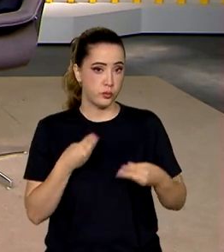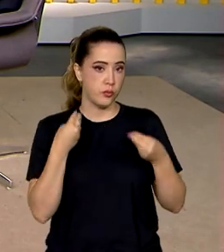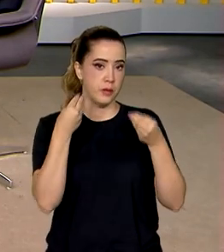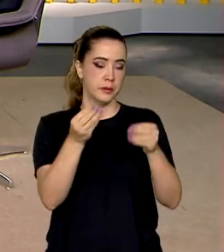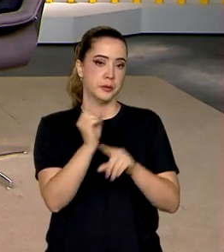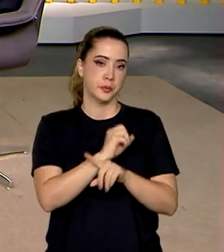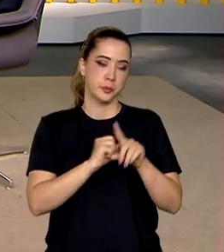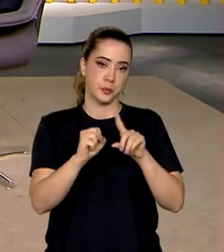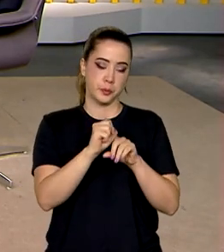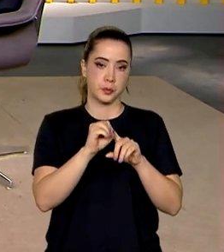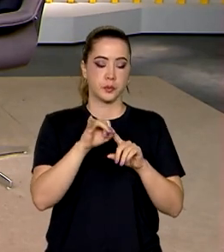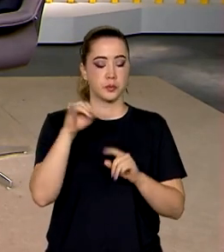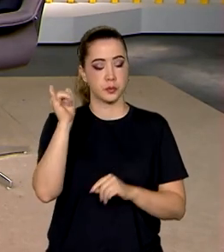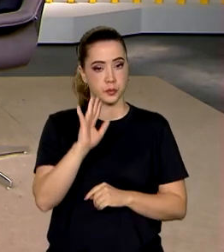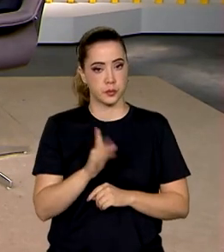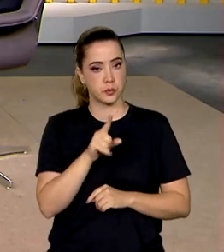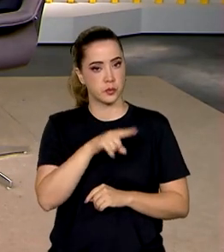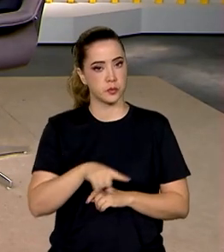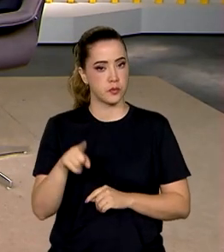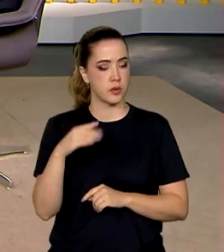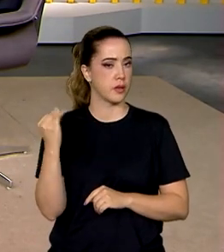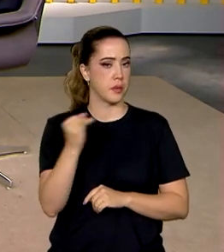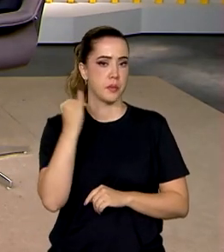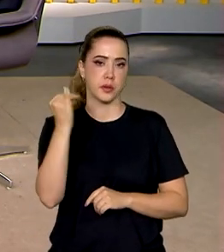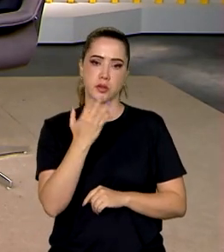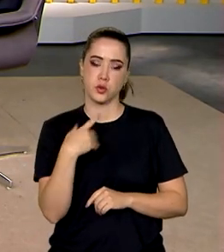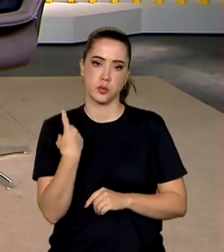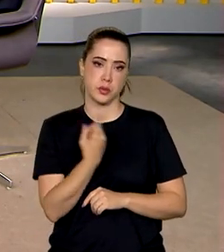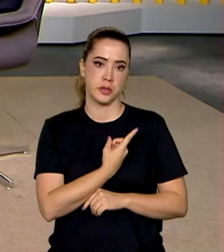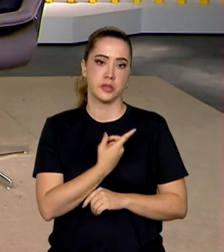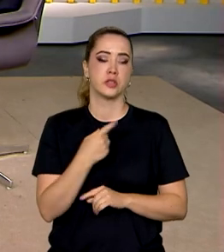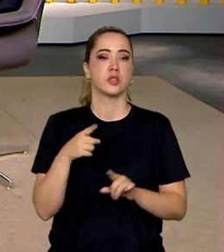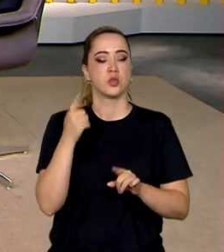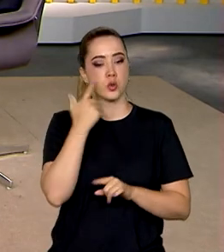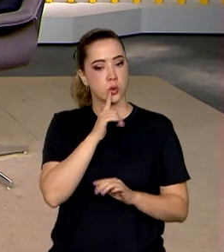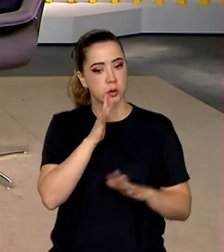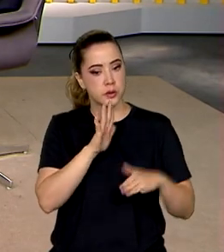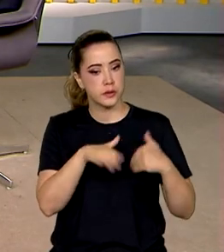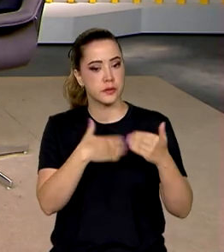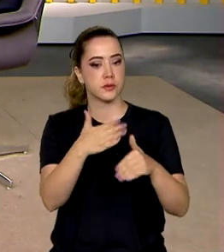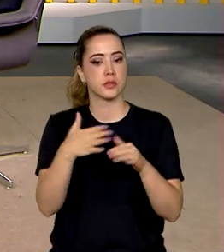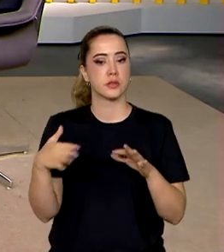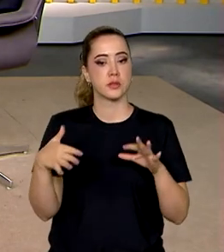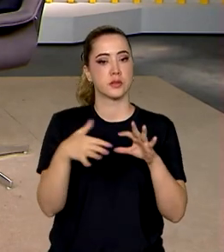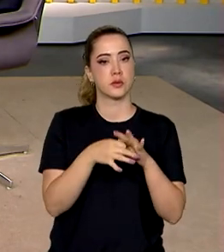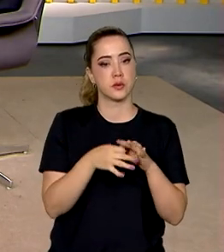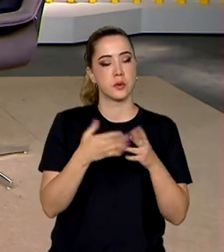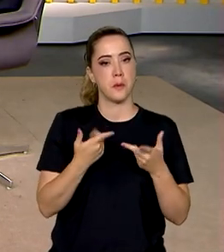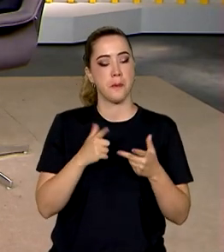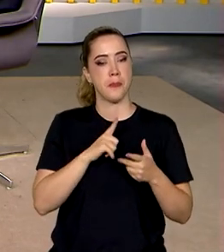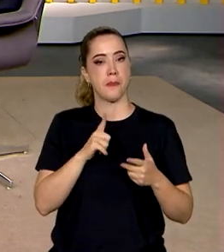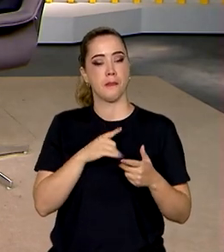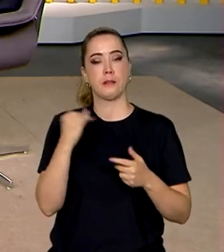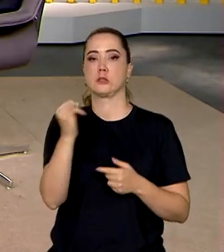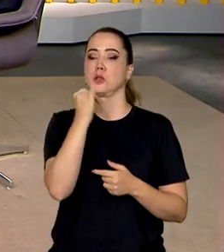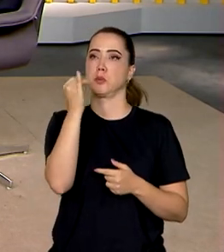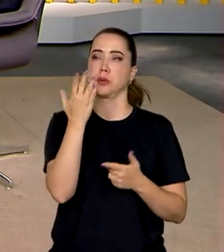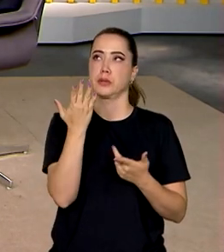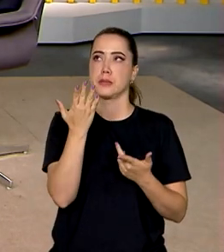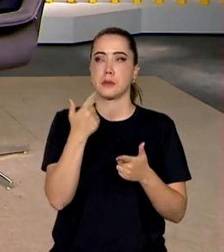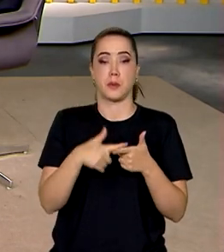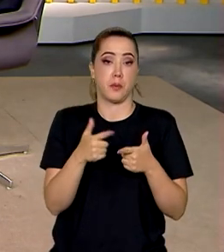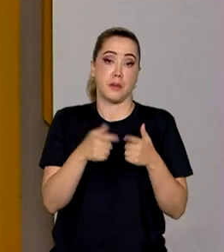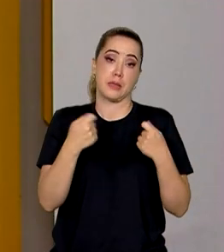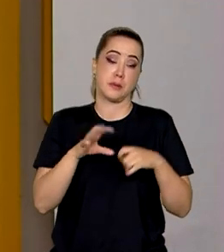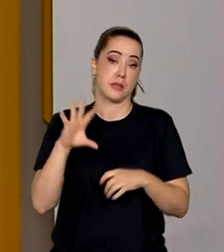sociedade brasileira, esse que é um instrumental tão importante para a gente poder avançar nas parcerias. Nós temos grandes problemas para